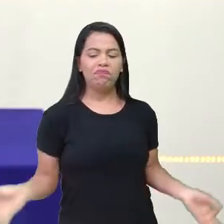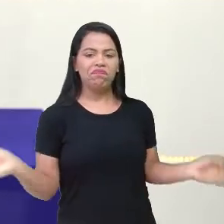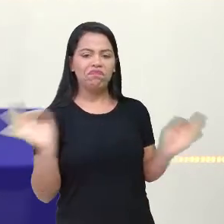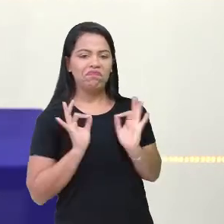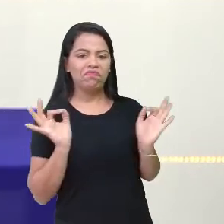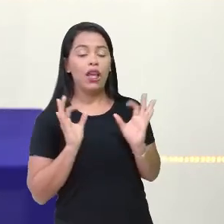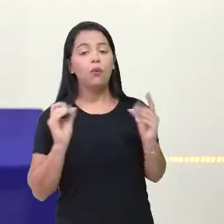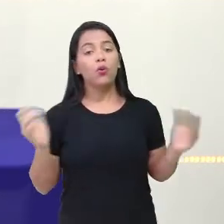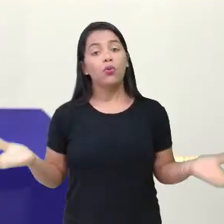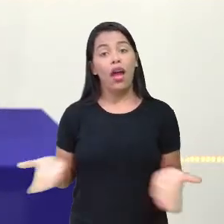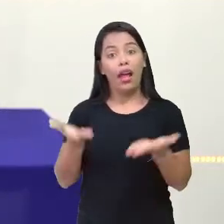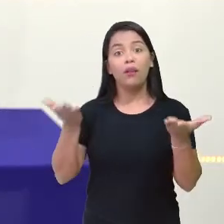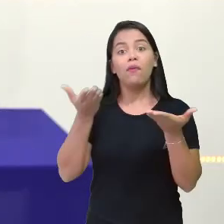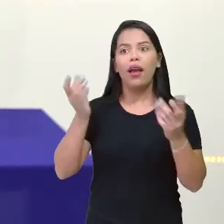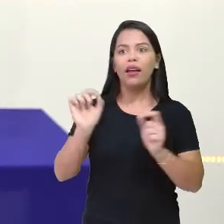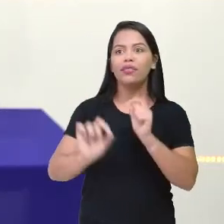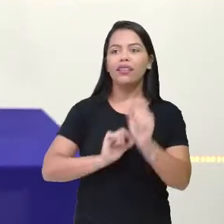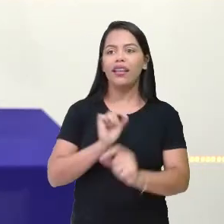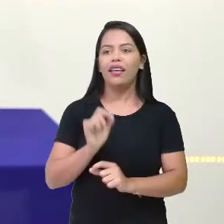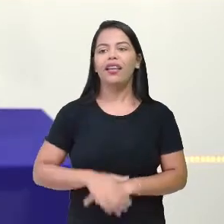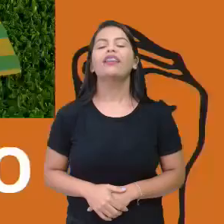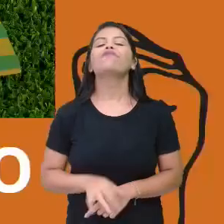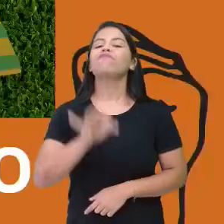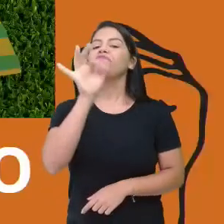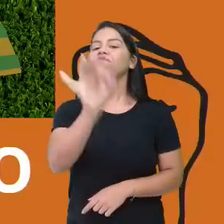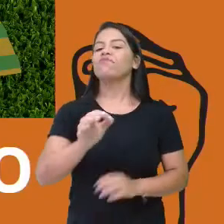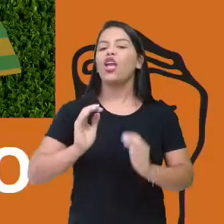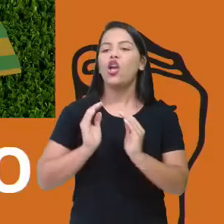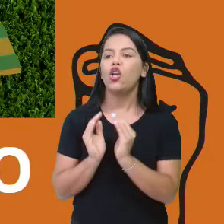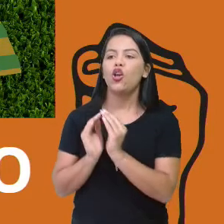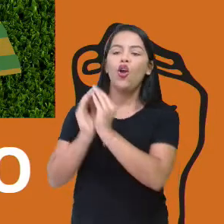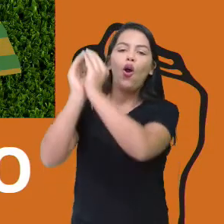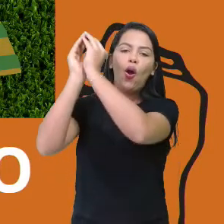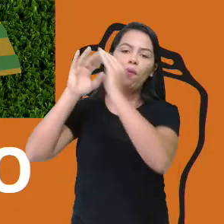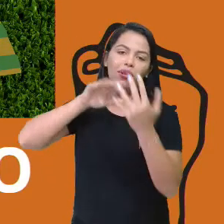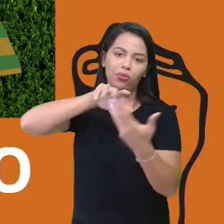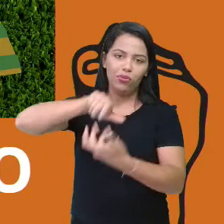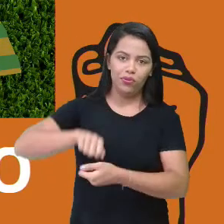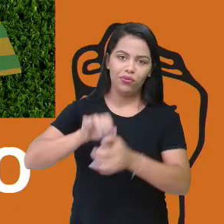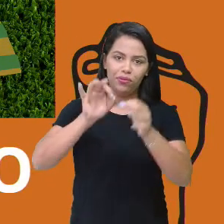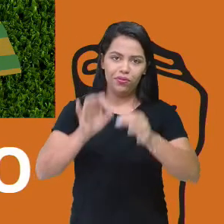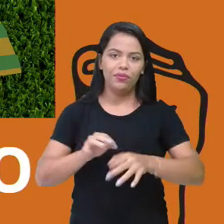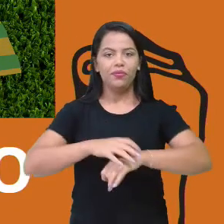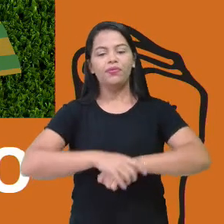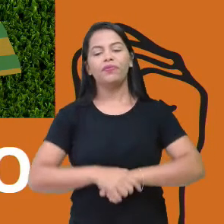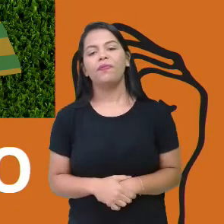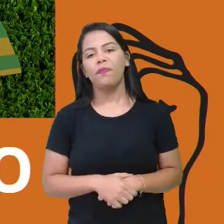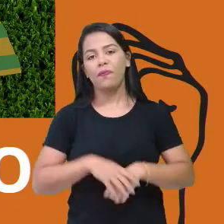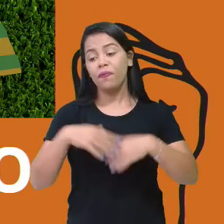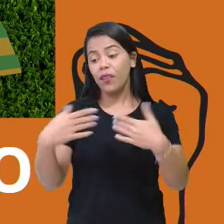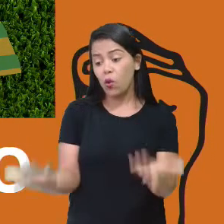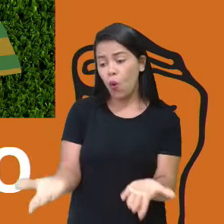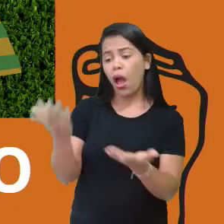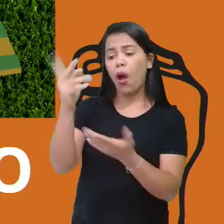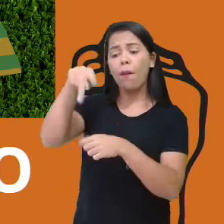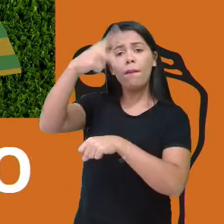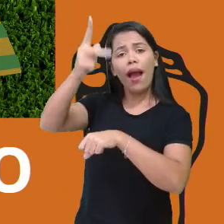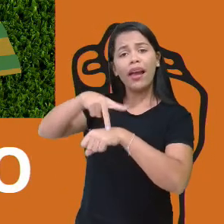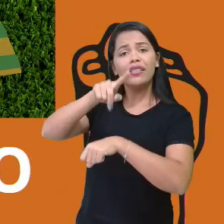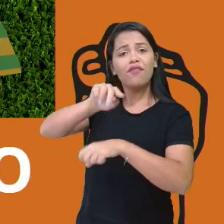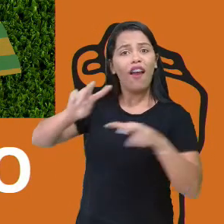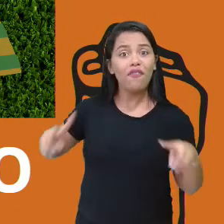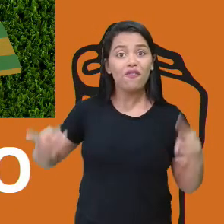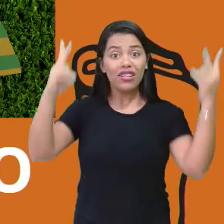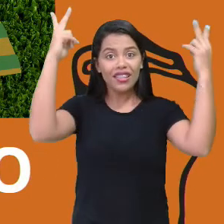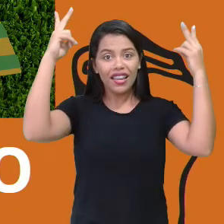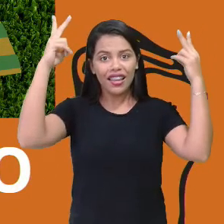Super animado, que é exatamente isso aí, Copa do Mundo. Pois é. E qual país que vai ganhar a Copa